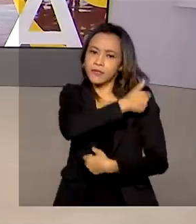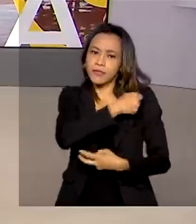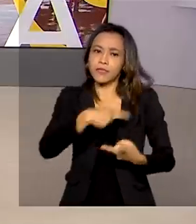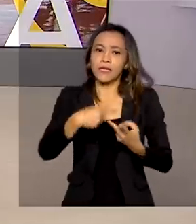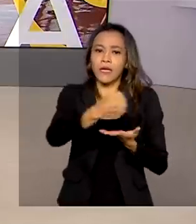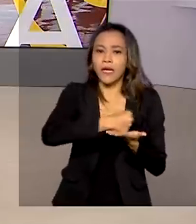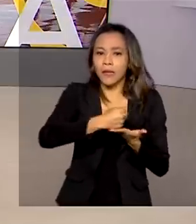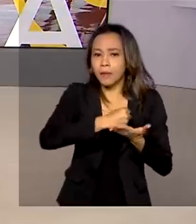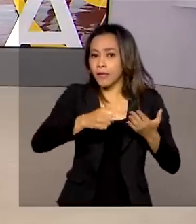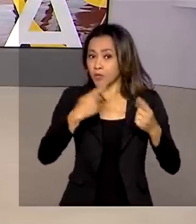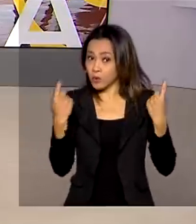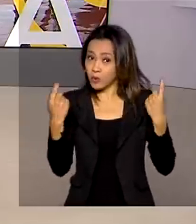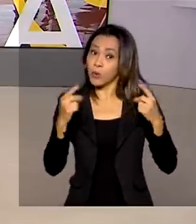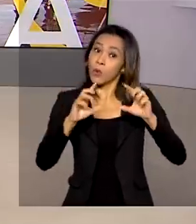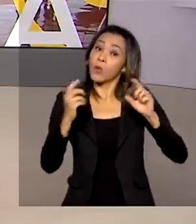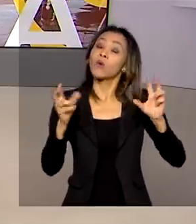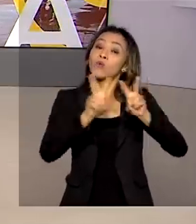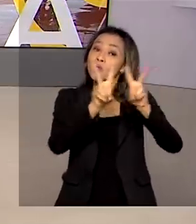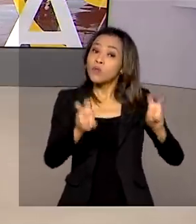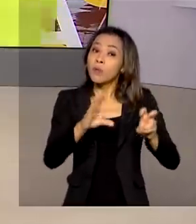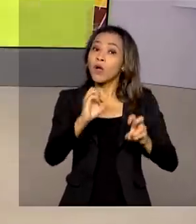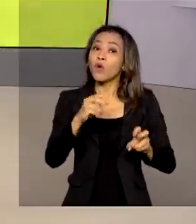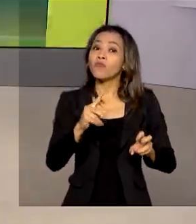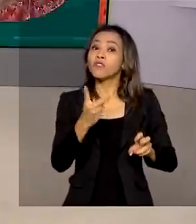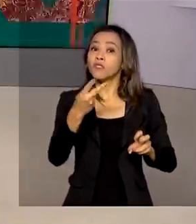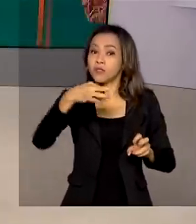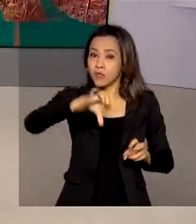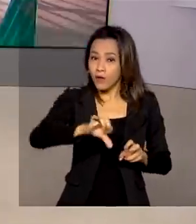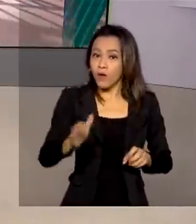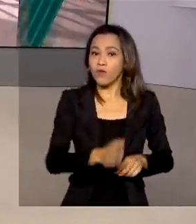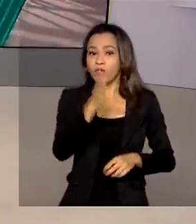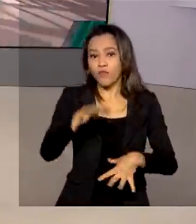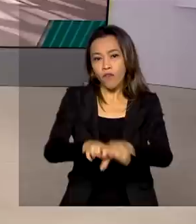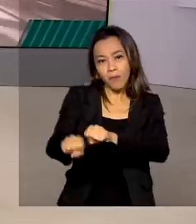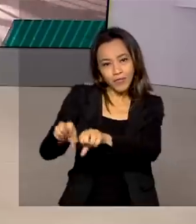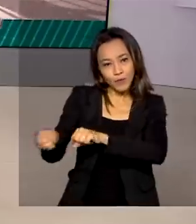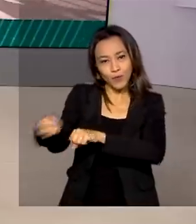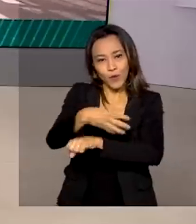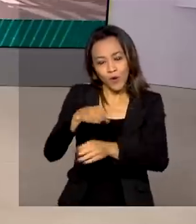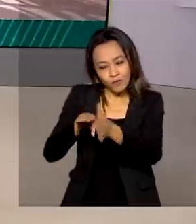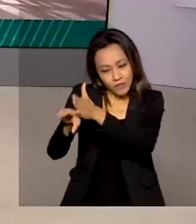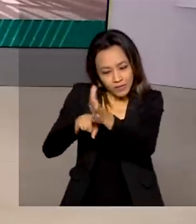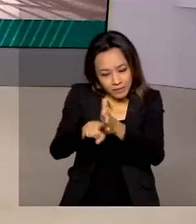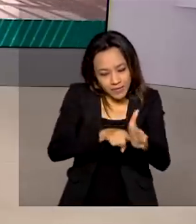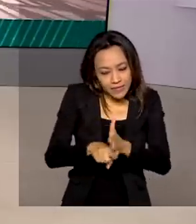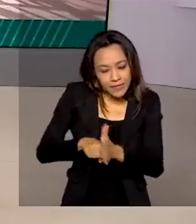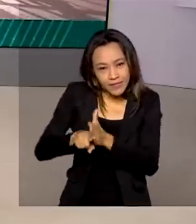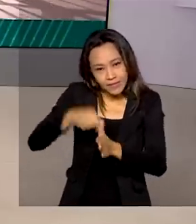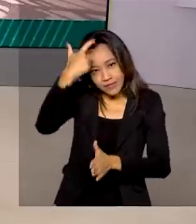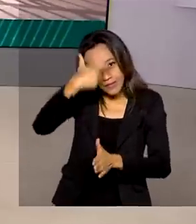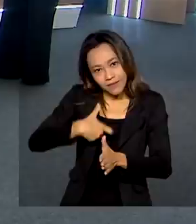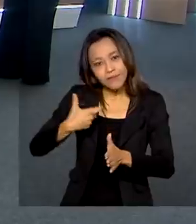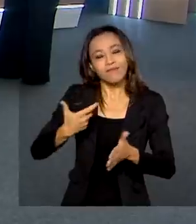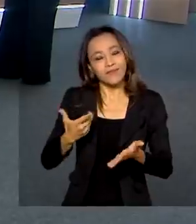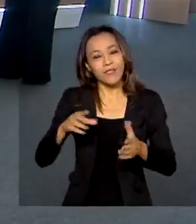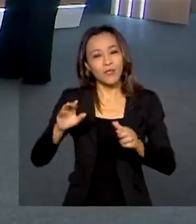contra a Covid-19, a importância da formação de novos cientistas e o programa espacial brasileiro.